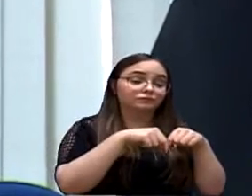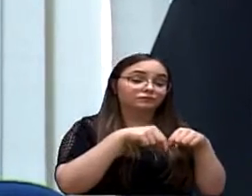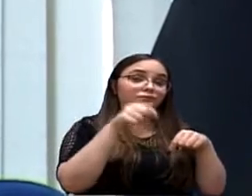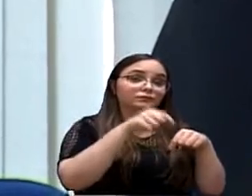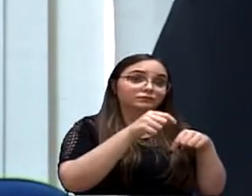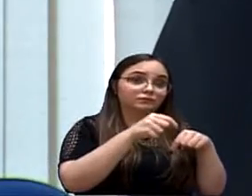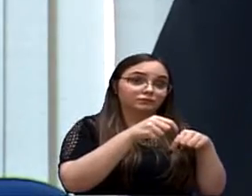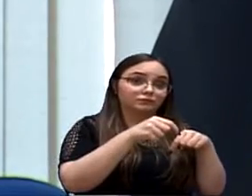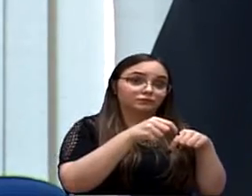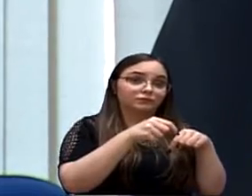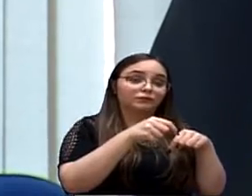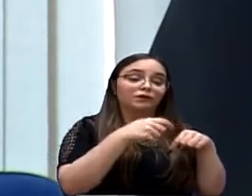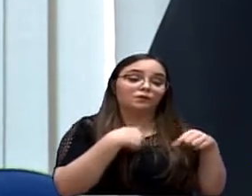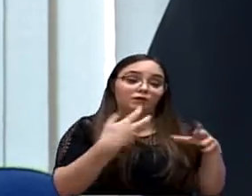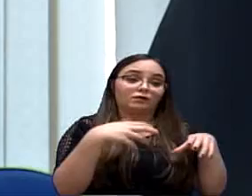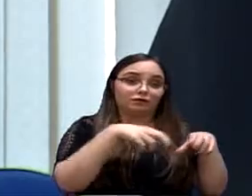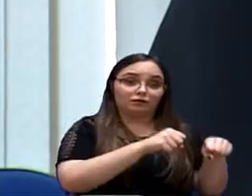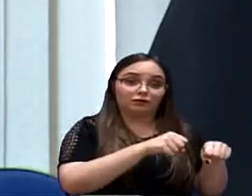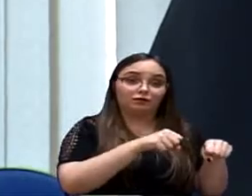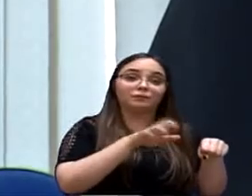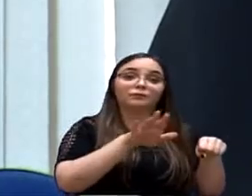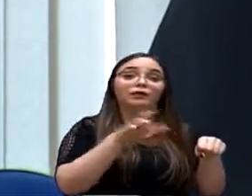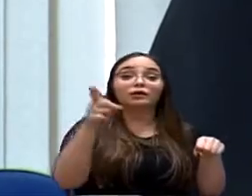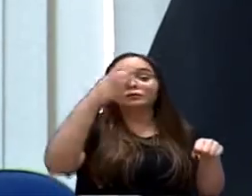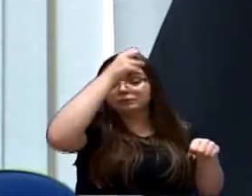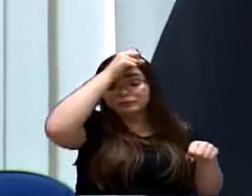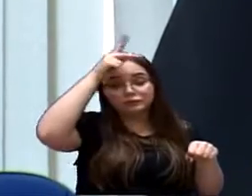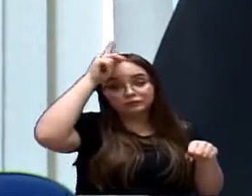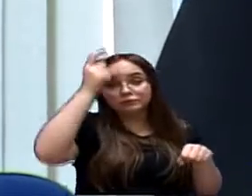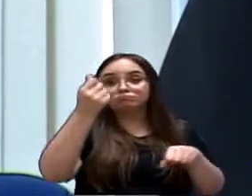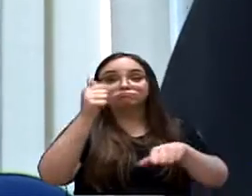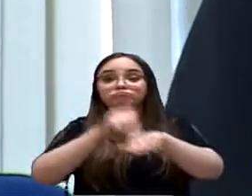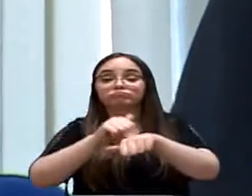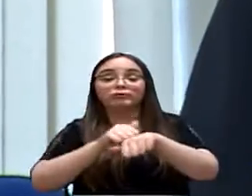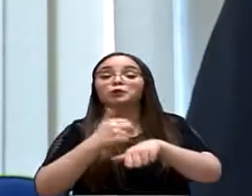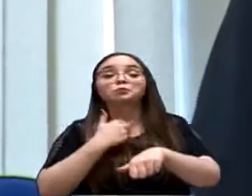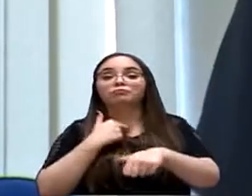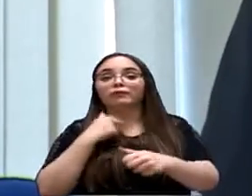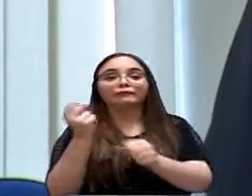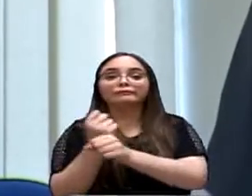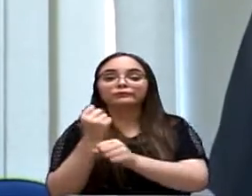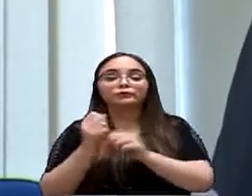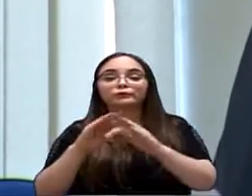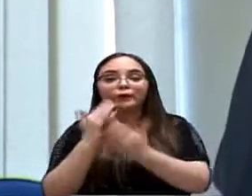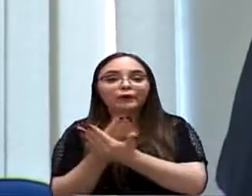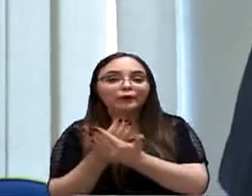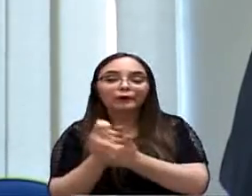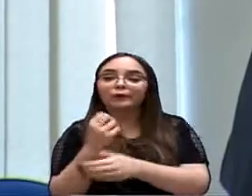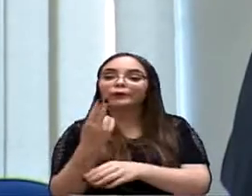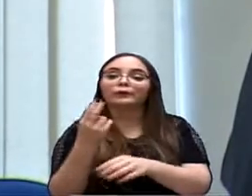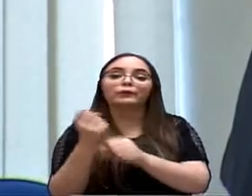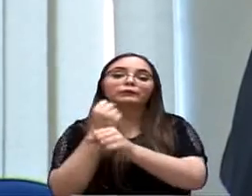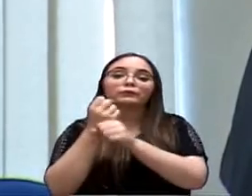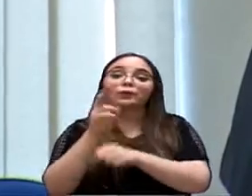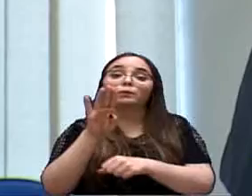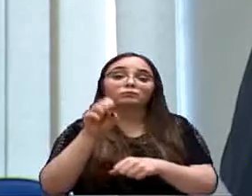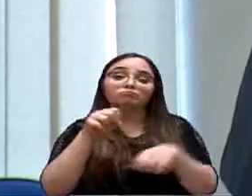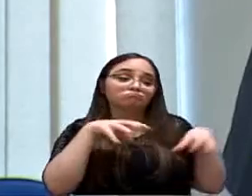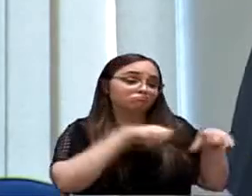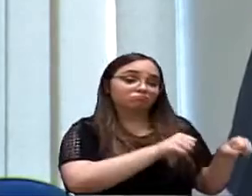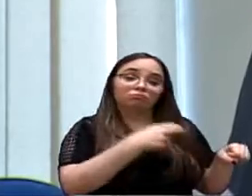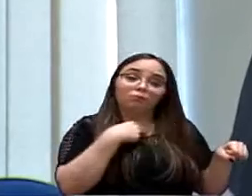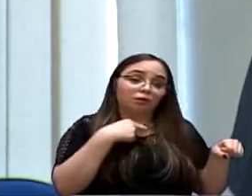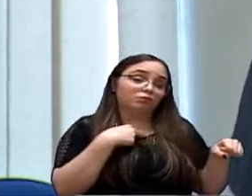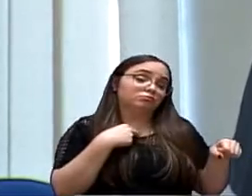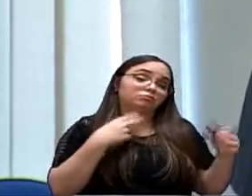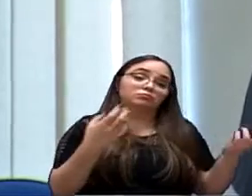para construir três escolas depois que o seu empreendimento vier. Uma creche, uma pré-escola e um fundamental. Ou o Estado. Porque o Estado